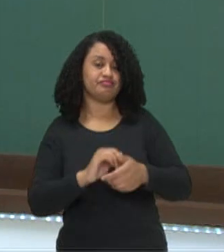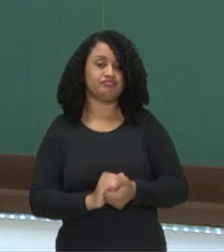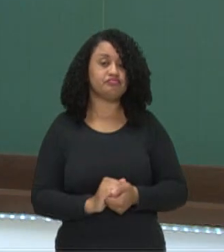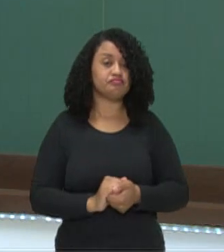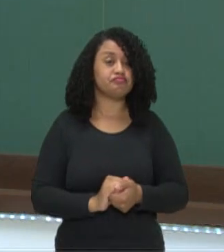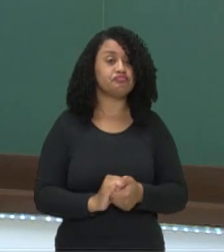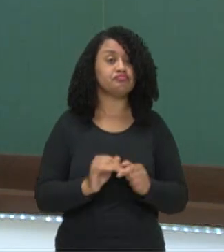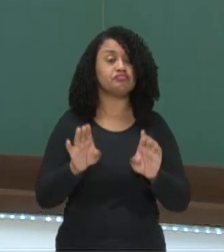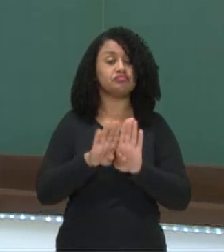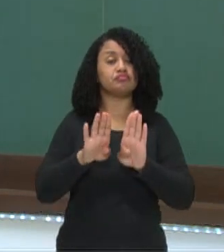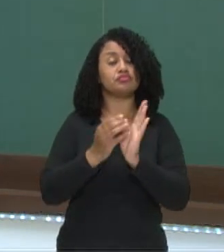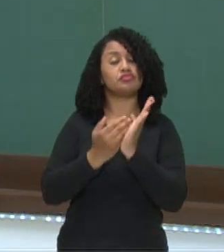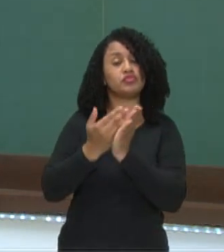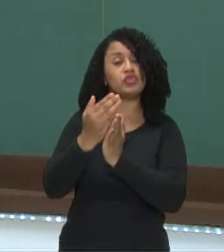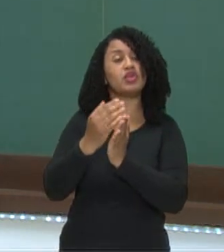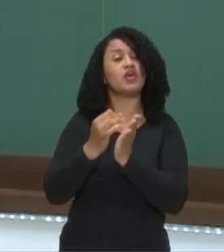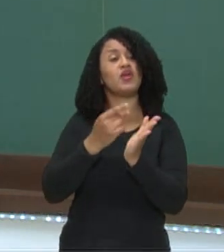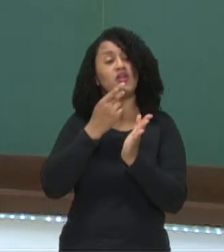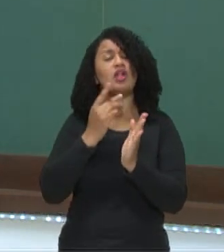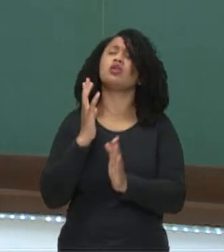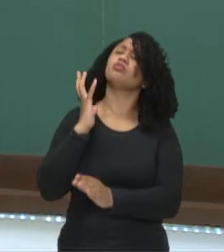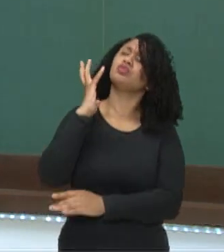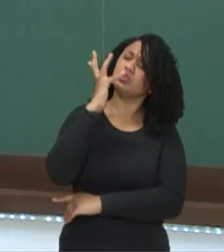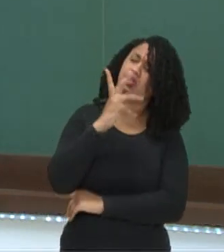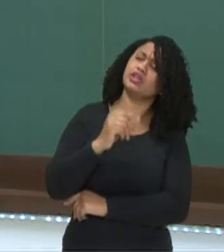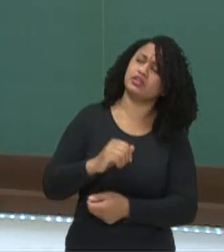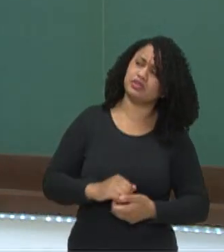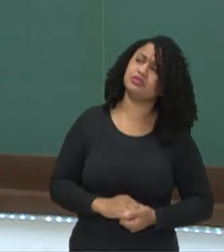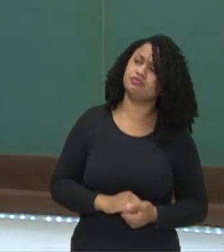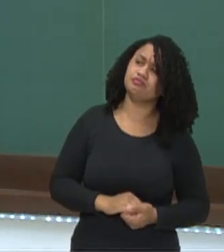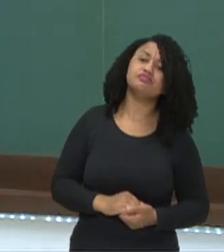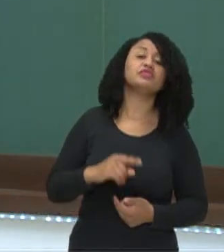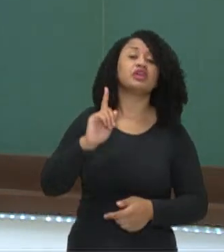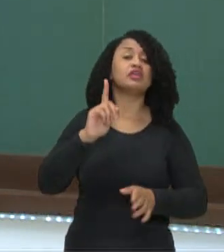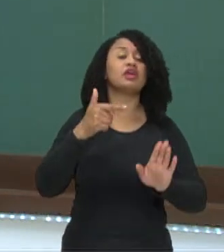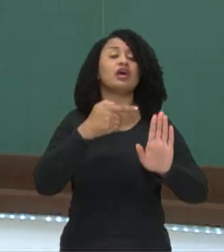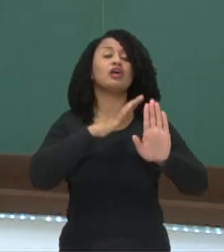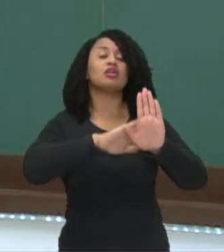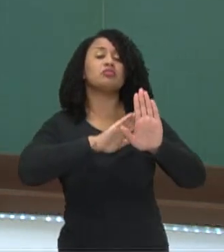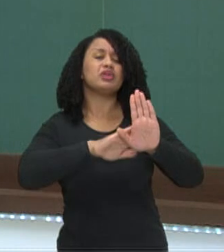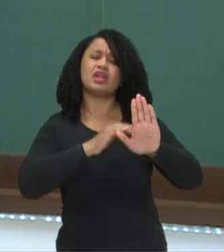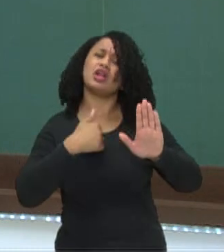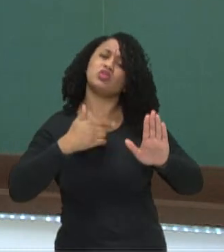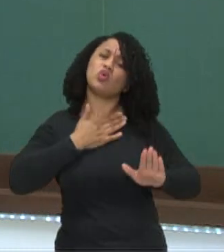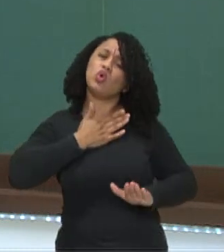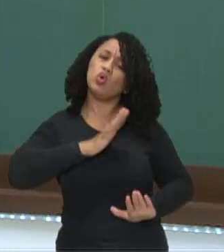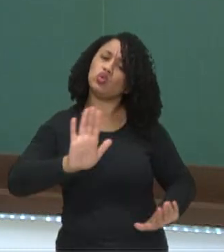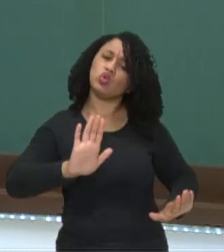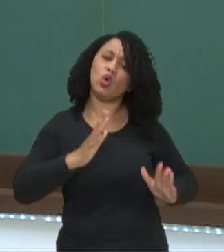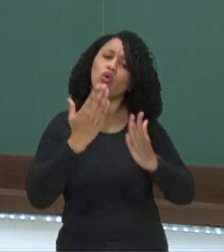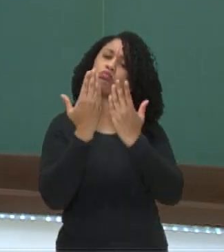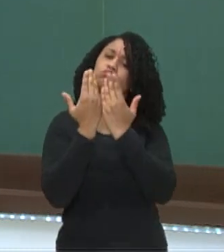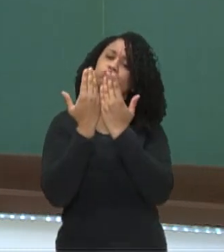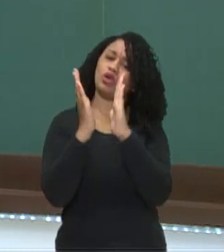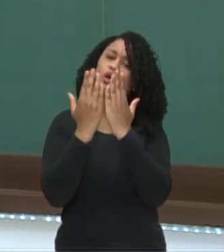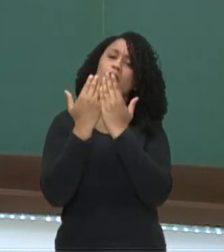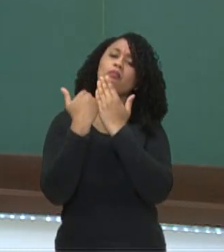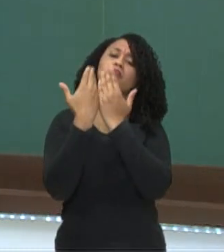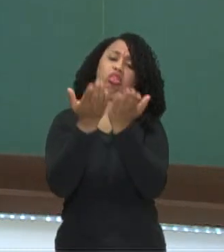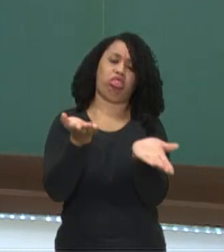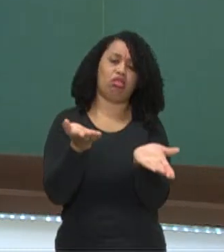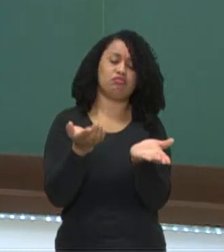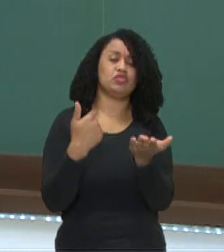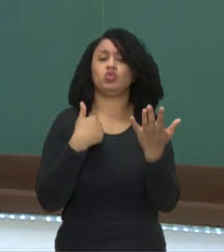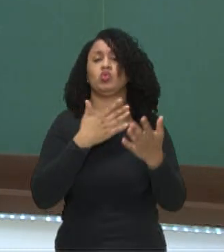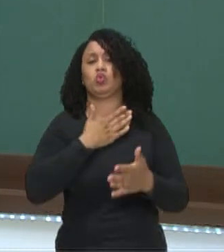Ainda no início, ela diz muito bonito. Nós temos uma ironia aqui. Ela não achou nada bonito ter a sua porta arrancada